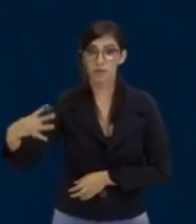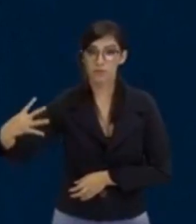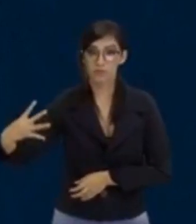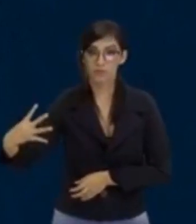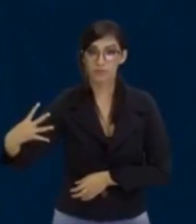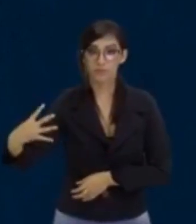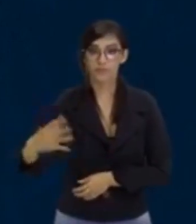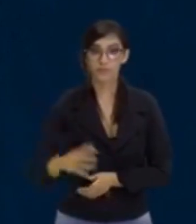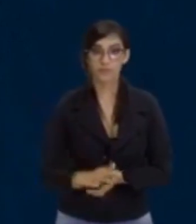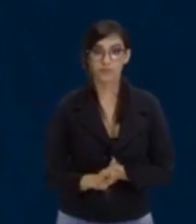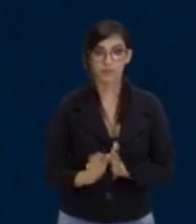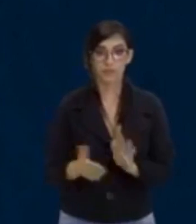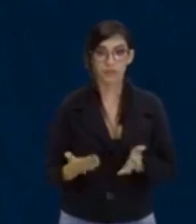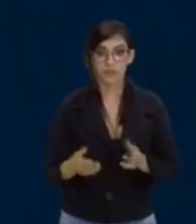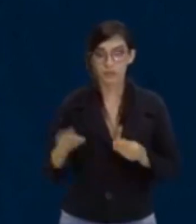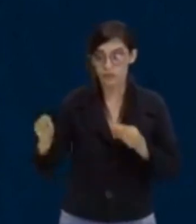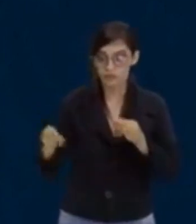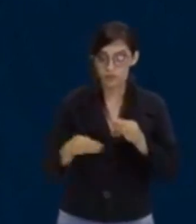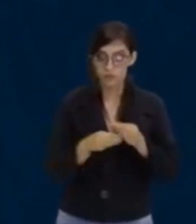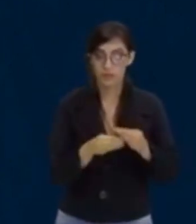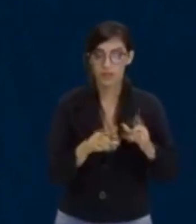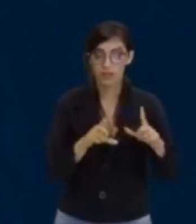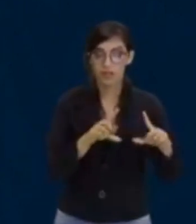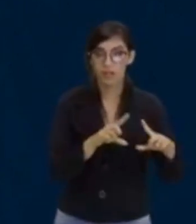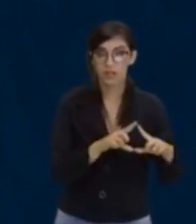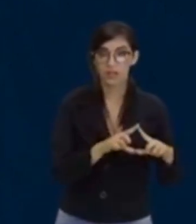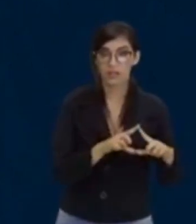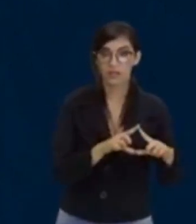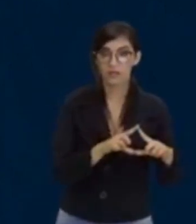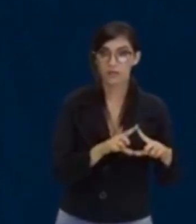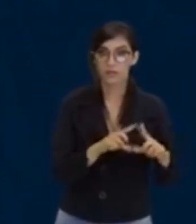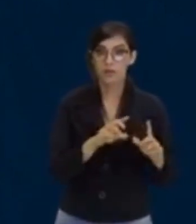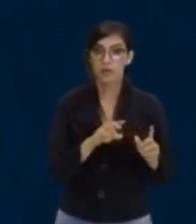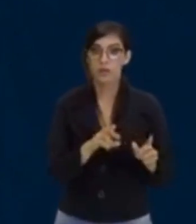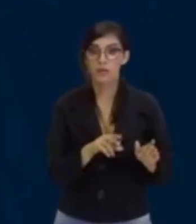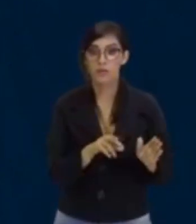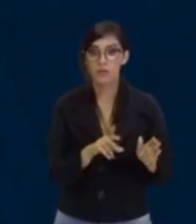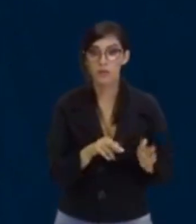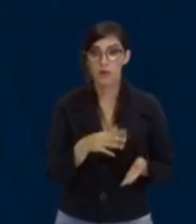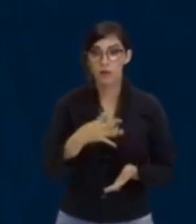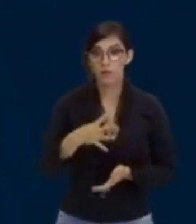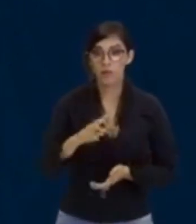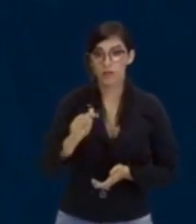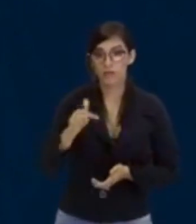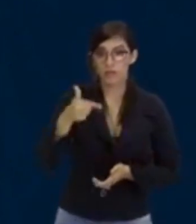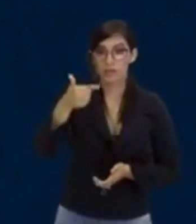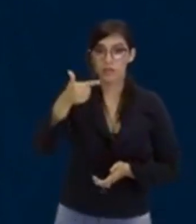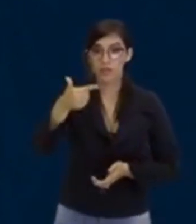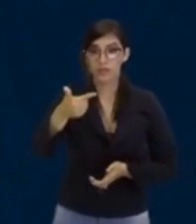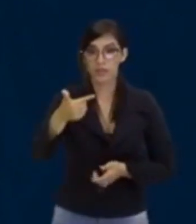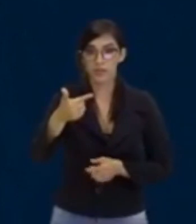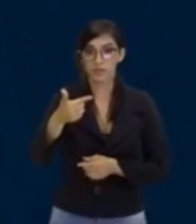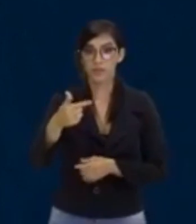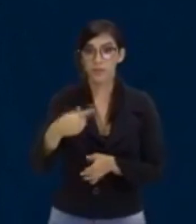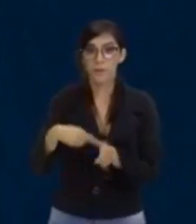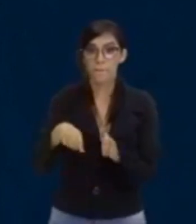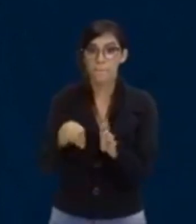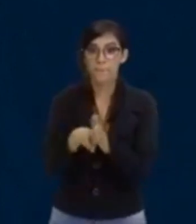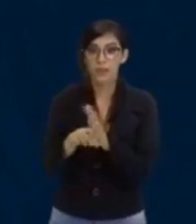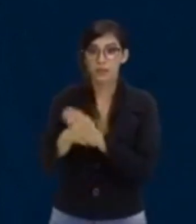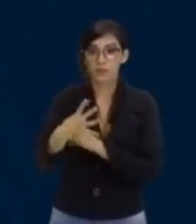4. Então, delta igual a B ao quadrado, 4 ao quadrado, menos